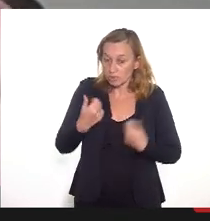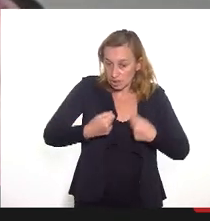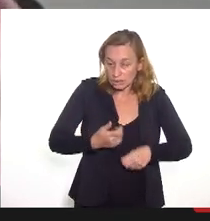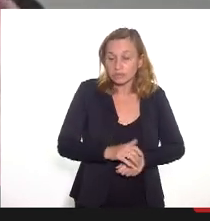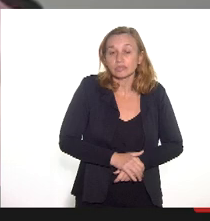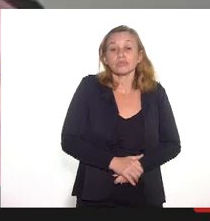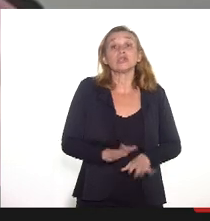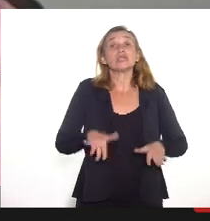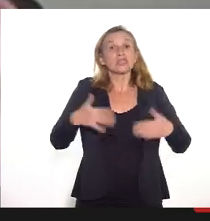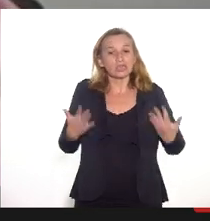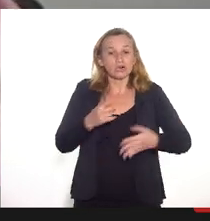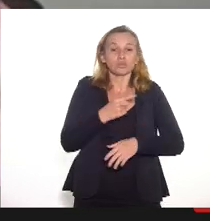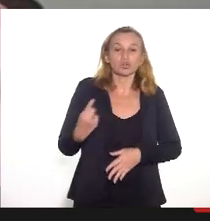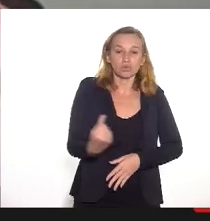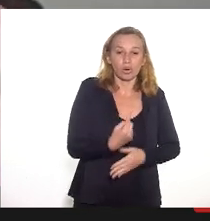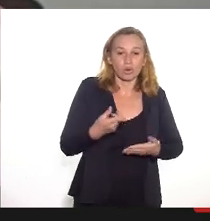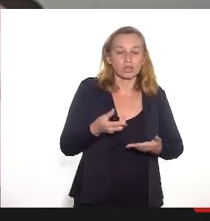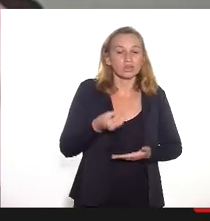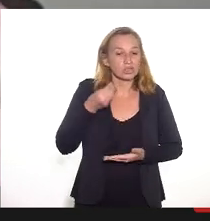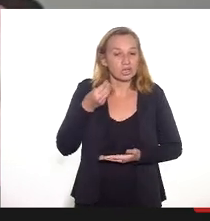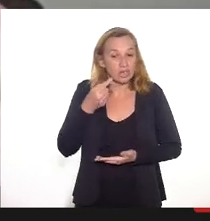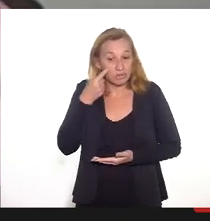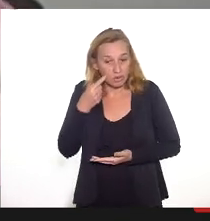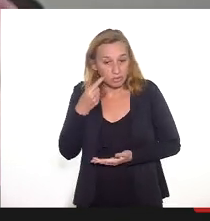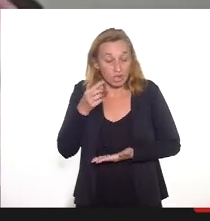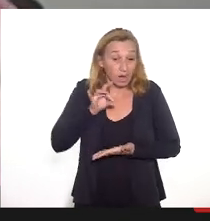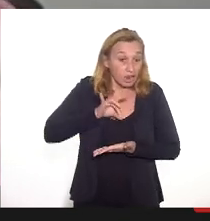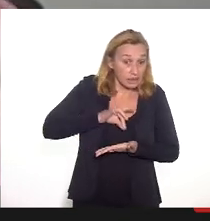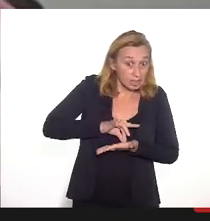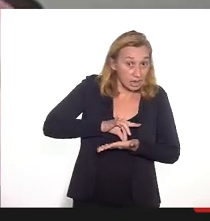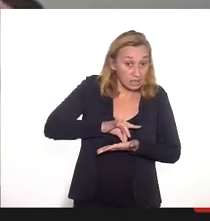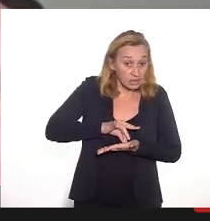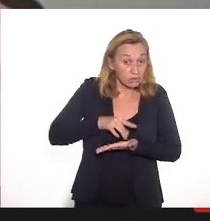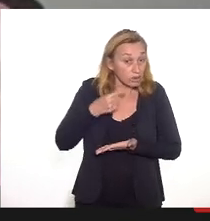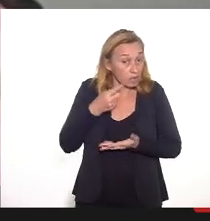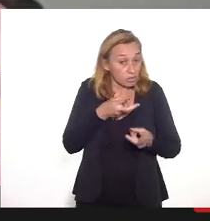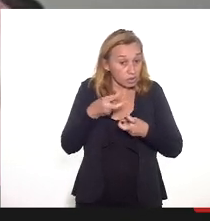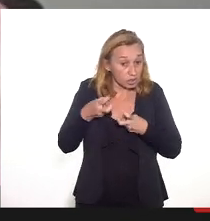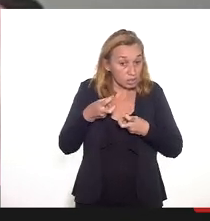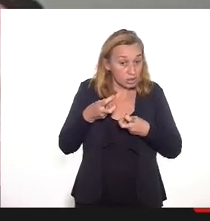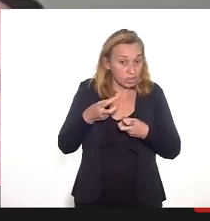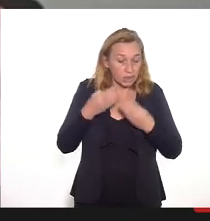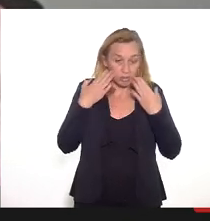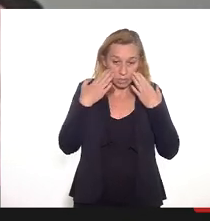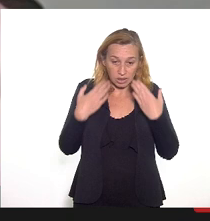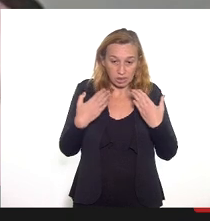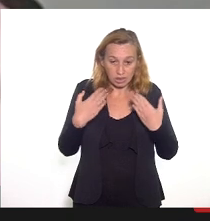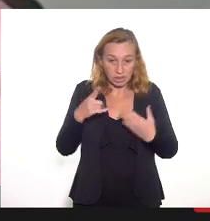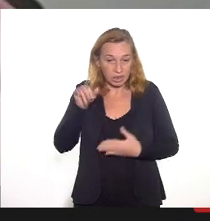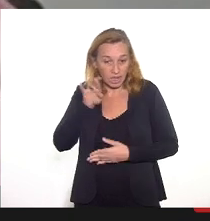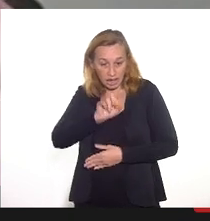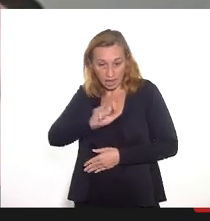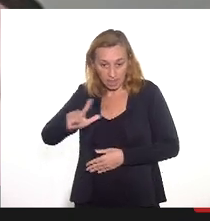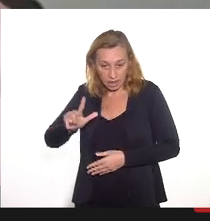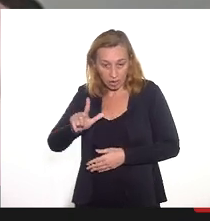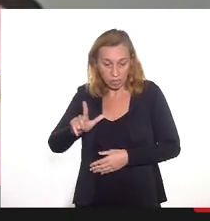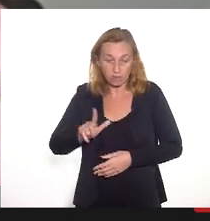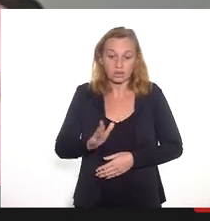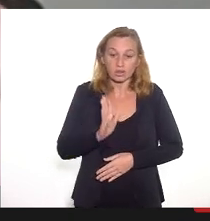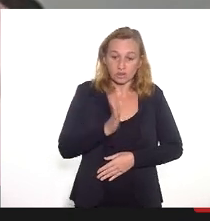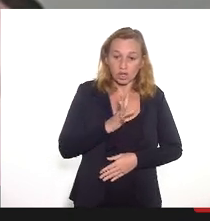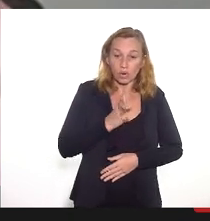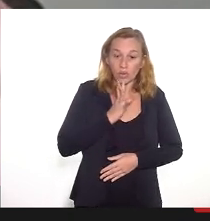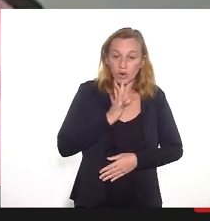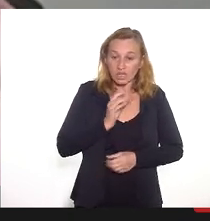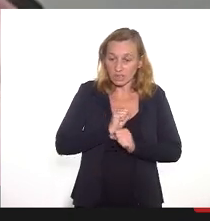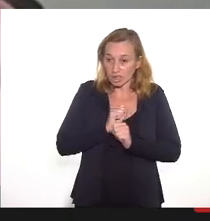então nós que convivemos com essa realidade, e eu estava prestando atenção na apresentação que foi feita pela Raquel, que eu já conheço já há